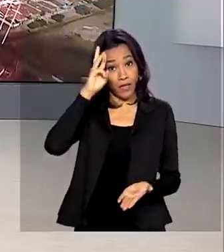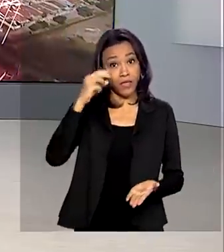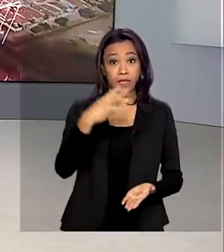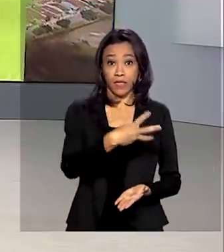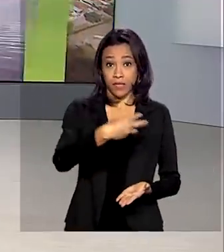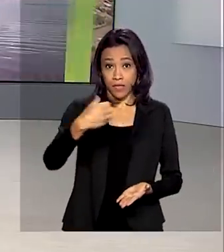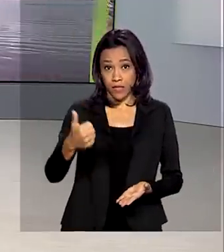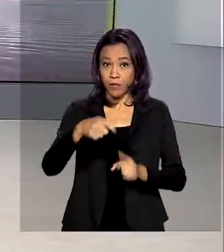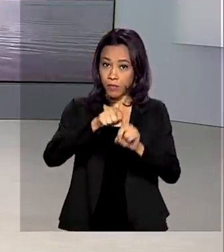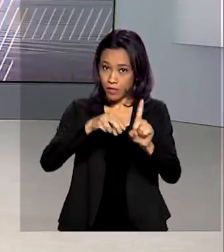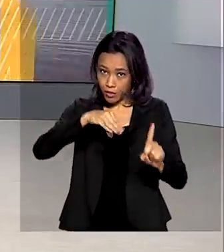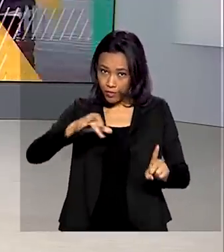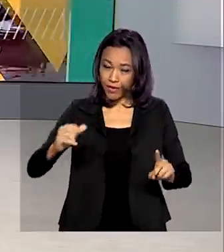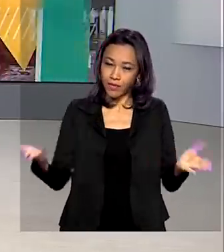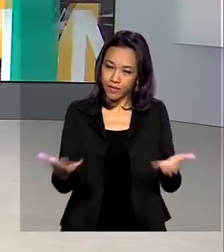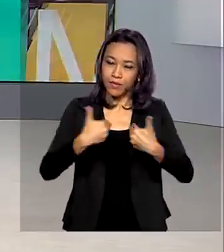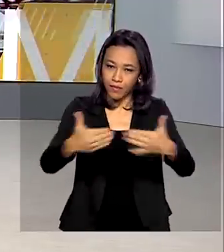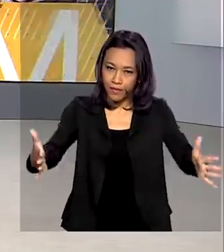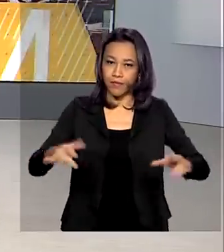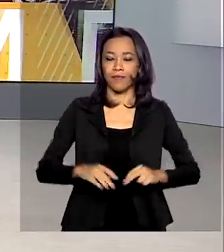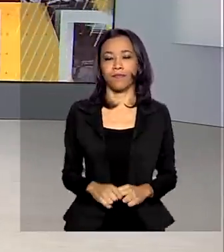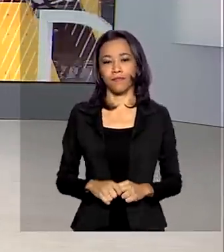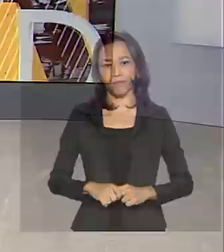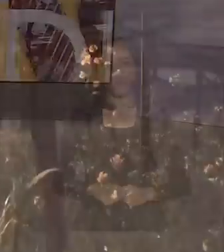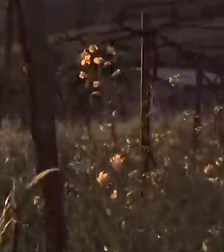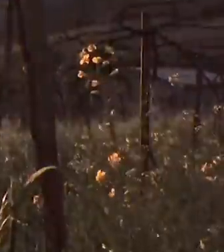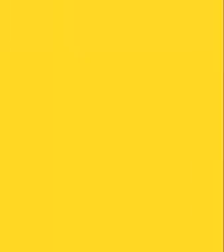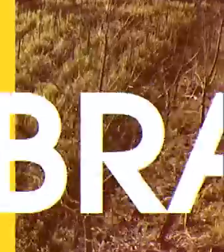31 de março. O Brasil em Dia começa agora.